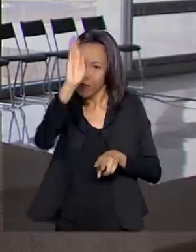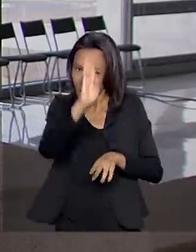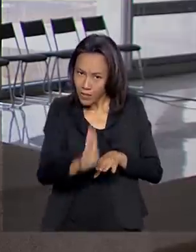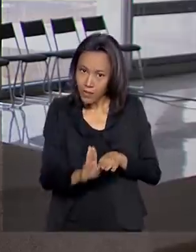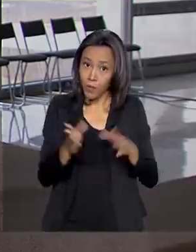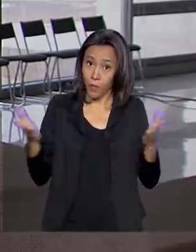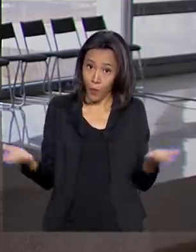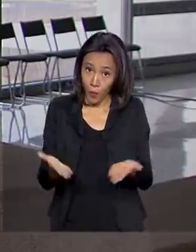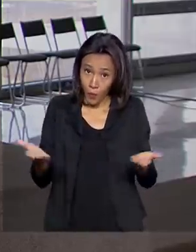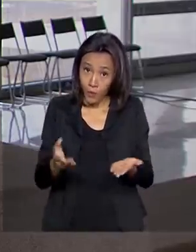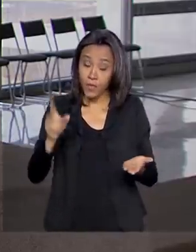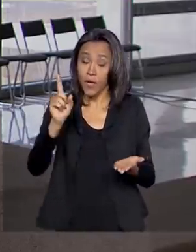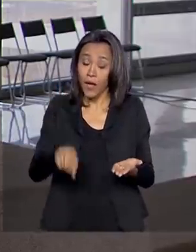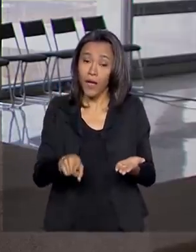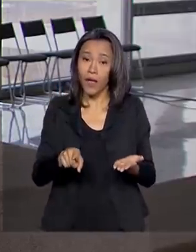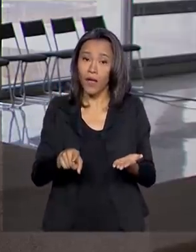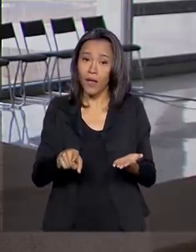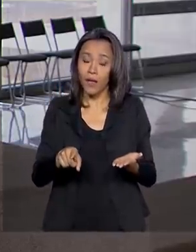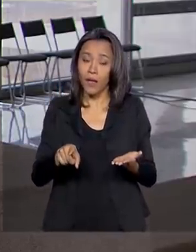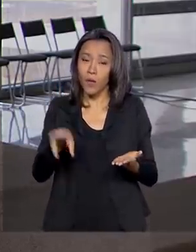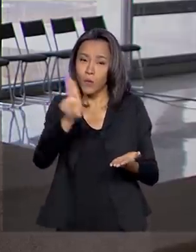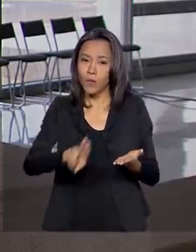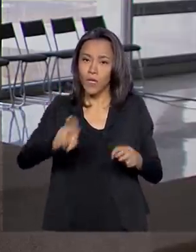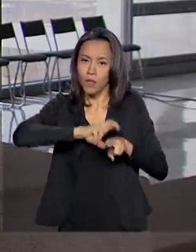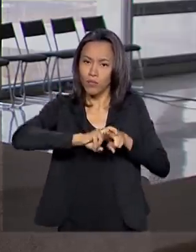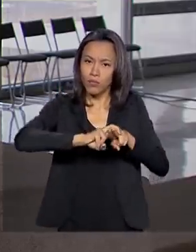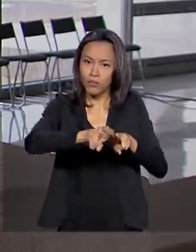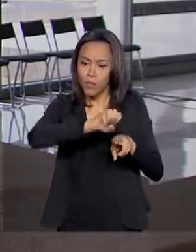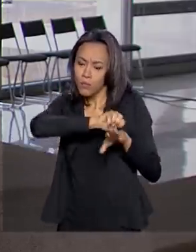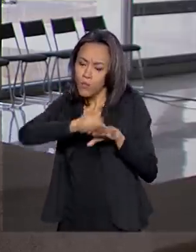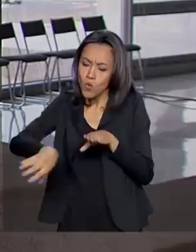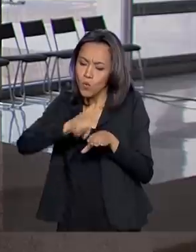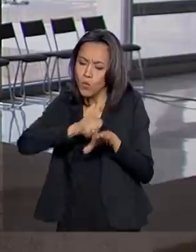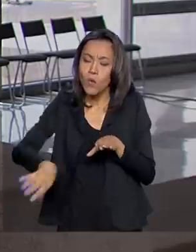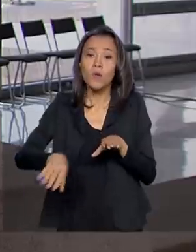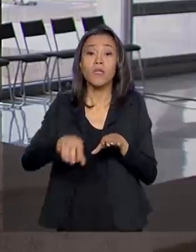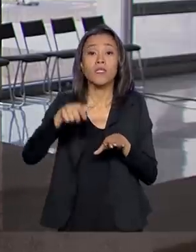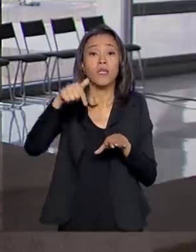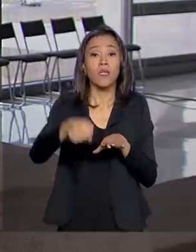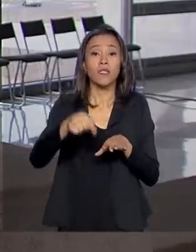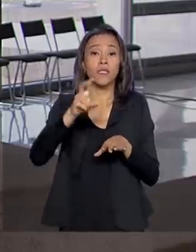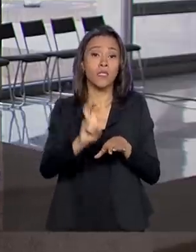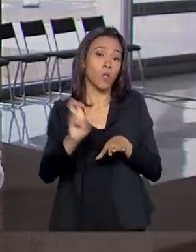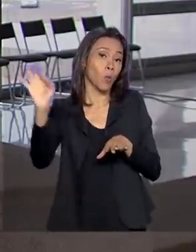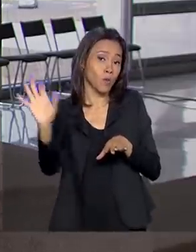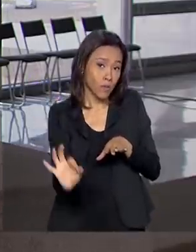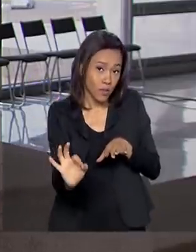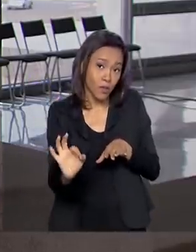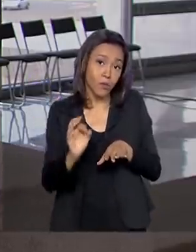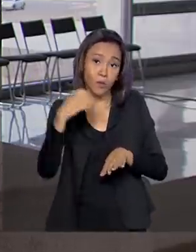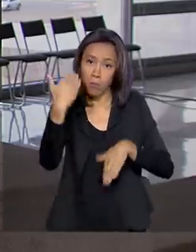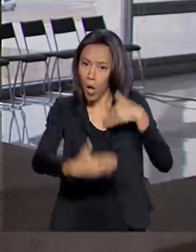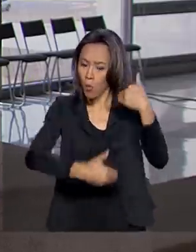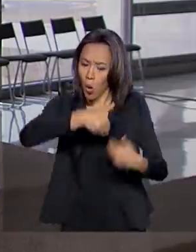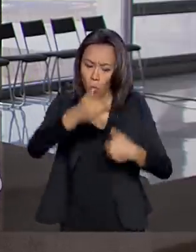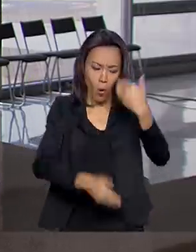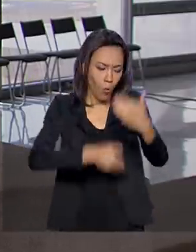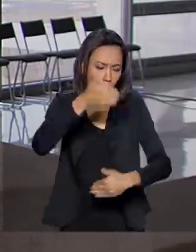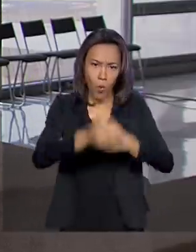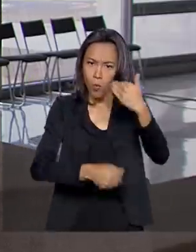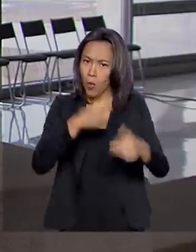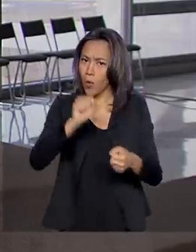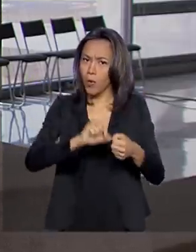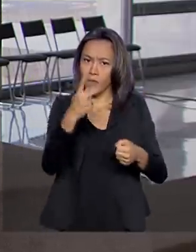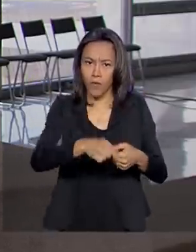rodoviária é usada para o escoamento de 75% da produção brasileira. E a ideia é mudar essa